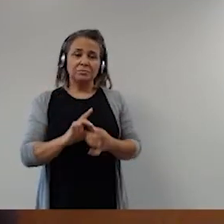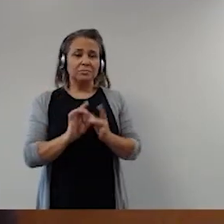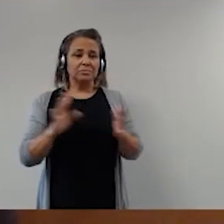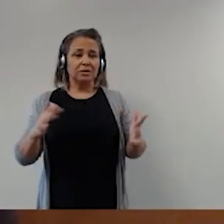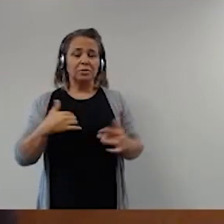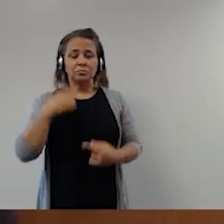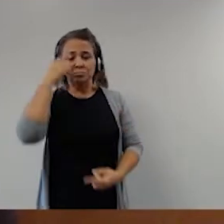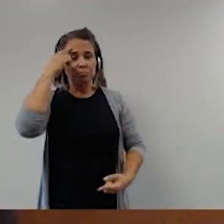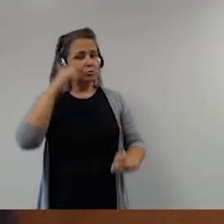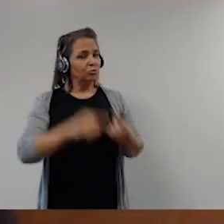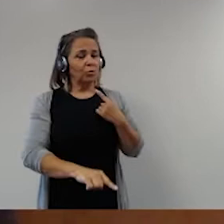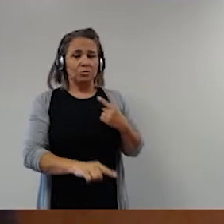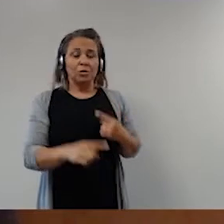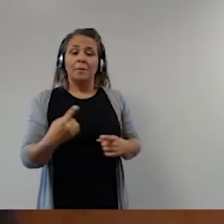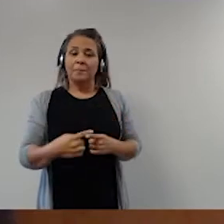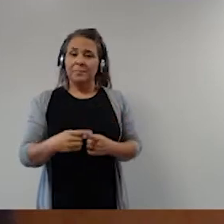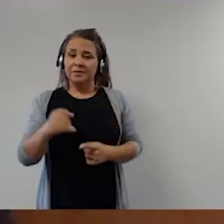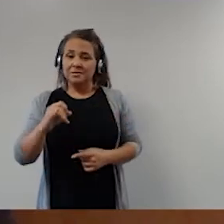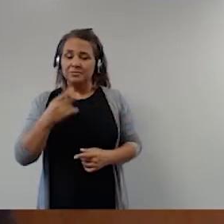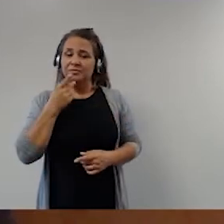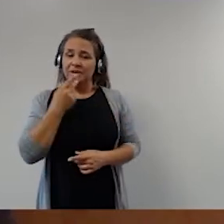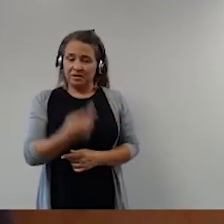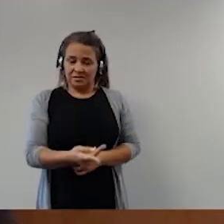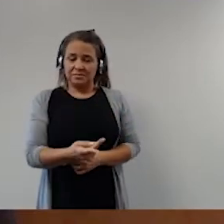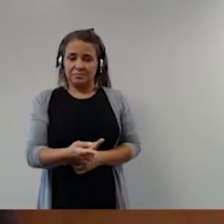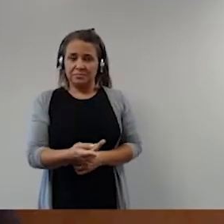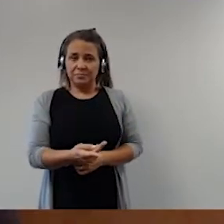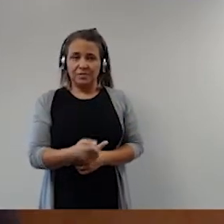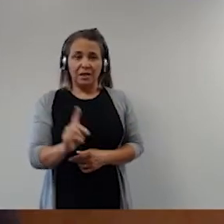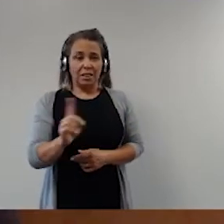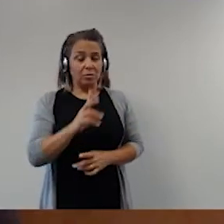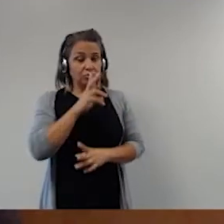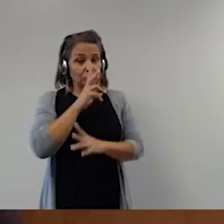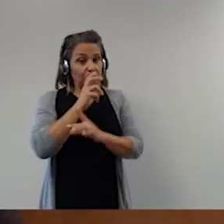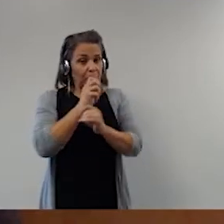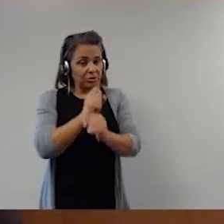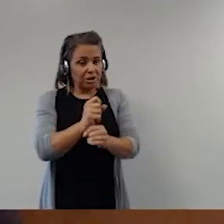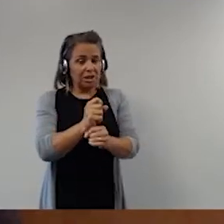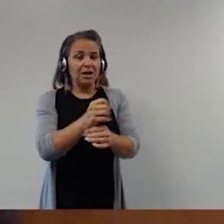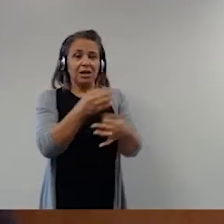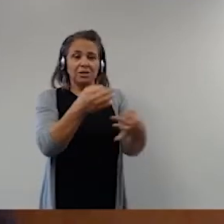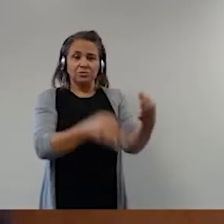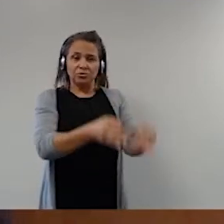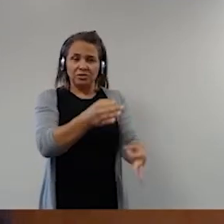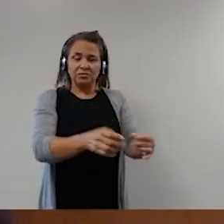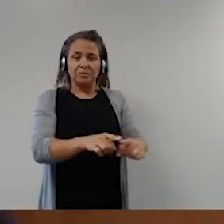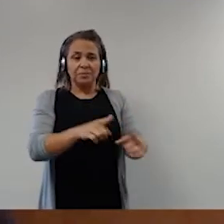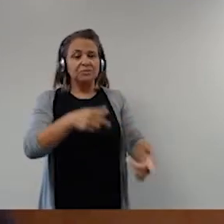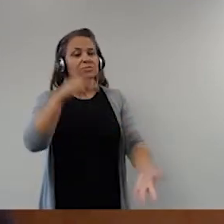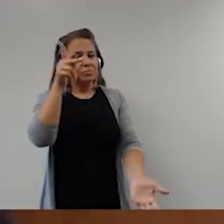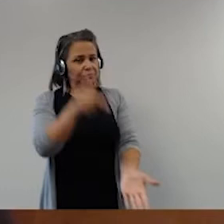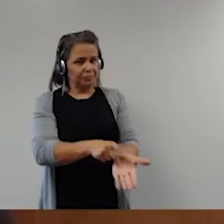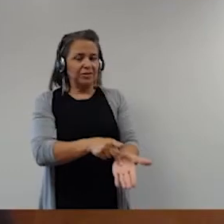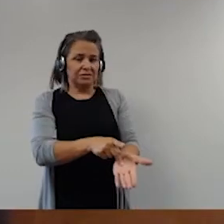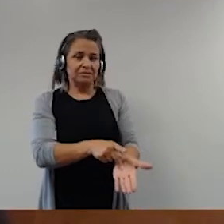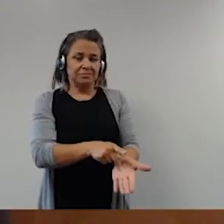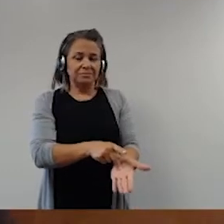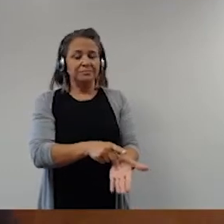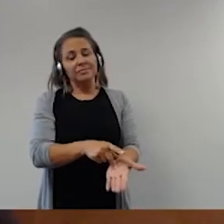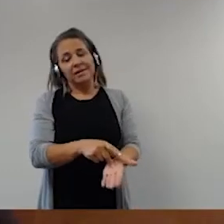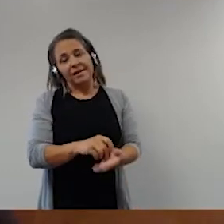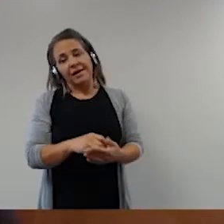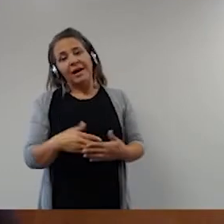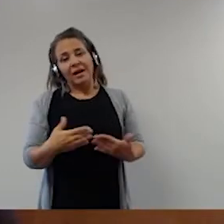de discordar porque se ele estiver a falar não de um poder jurídico, mas de um poder de fato, aí